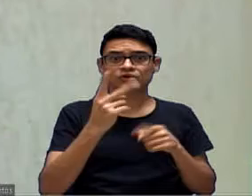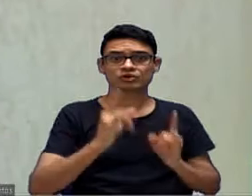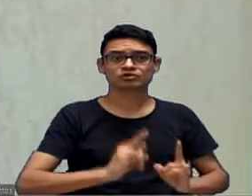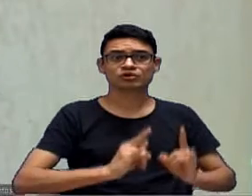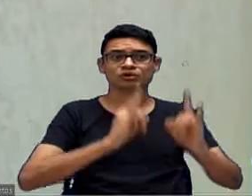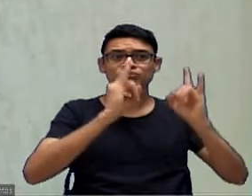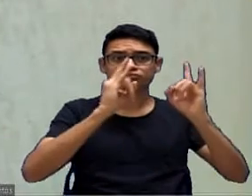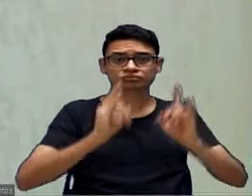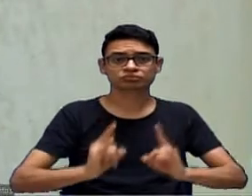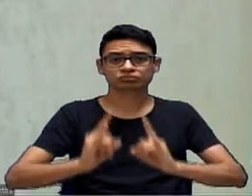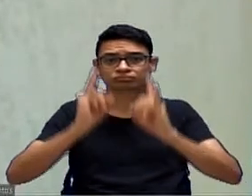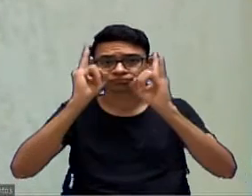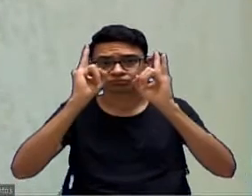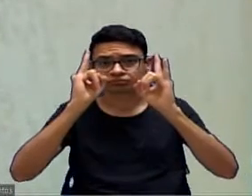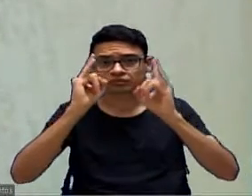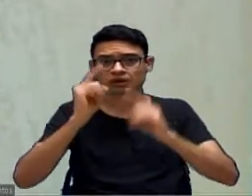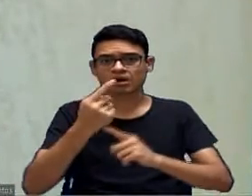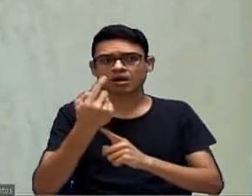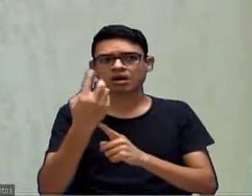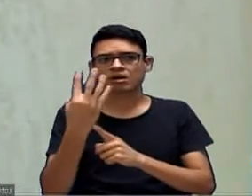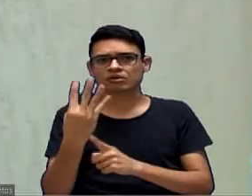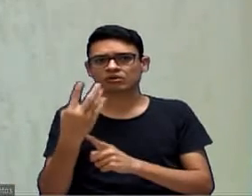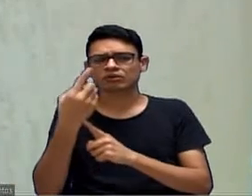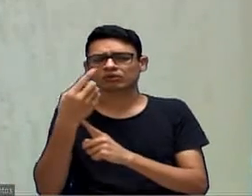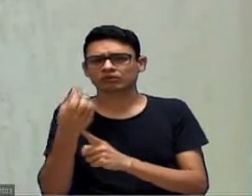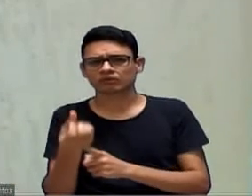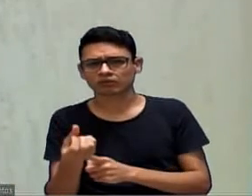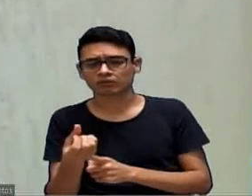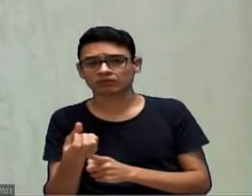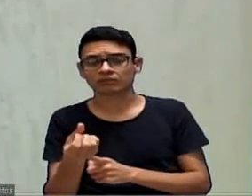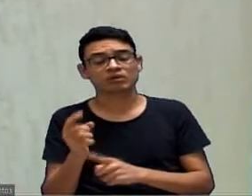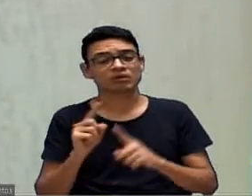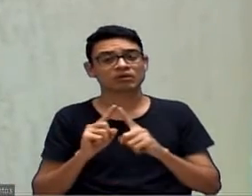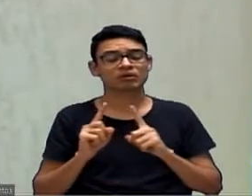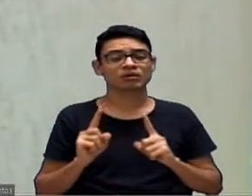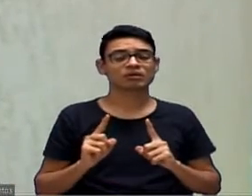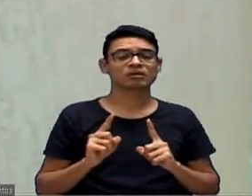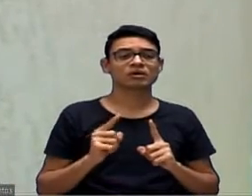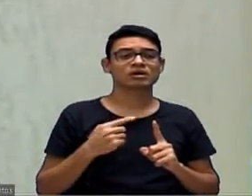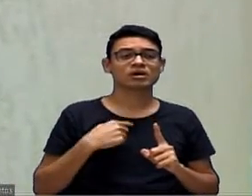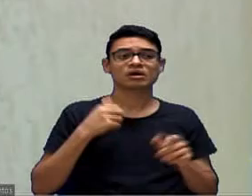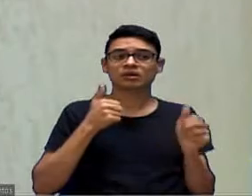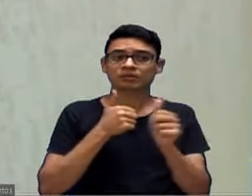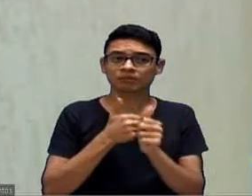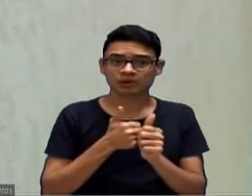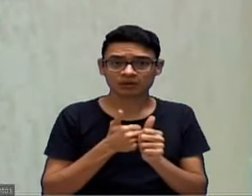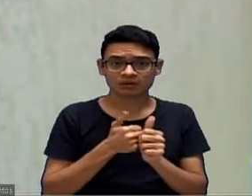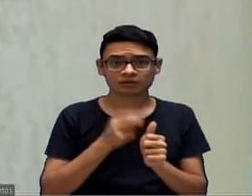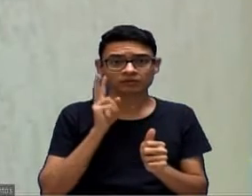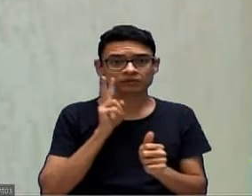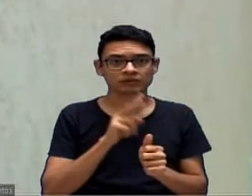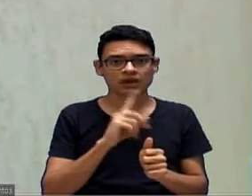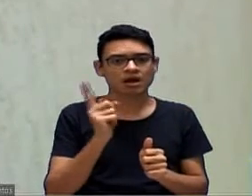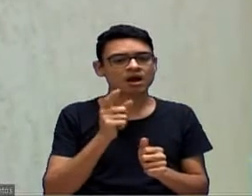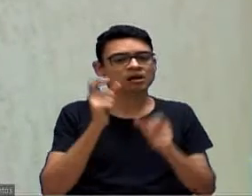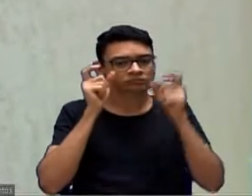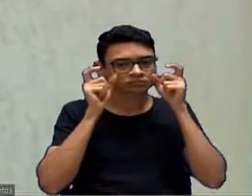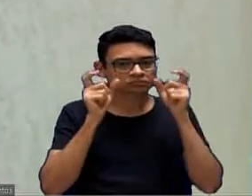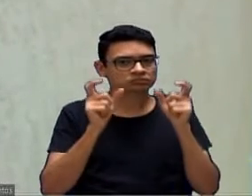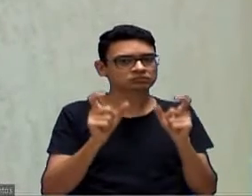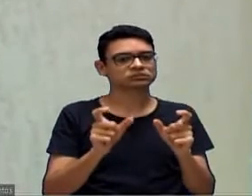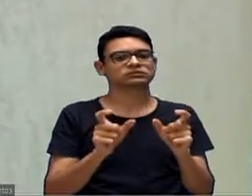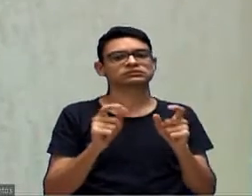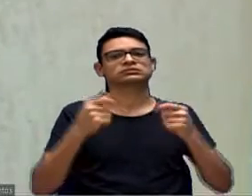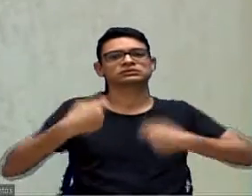14, de 16, aliás, ali próximo, e eu já falei, se não abrimos os olhos, eles estão